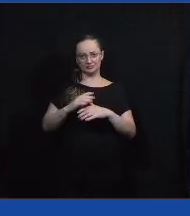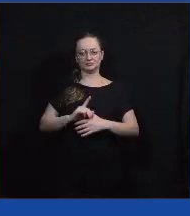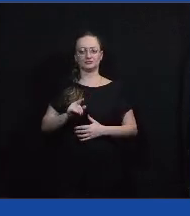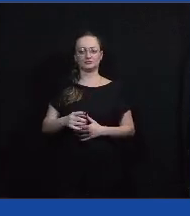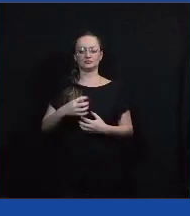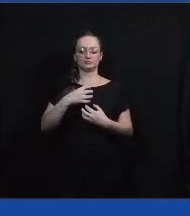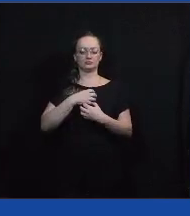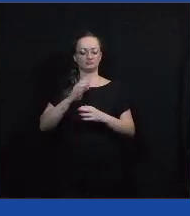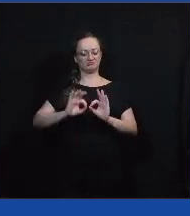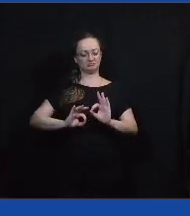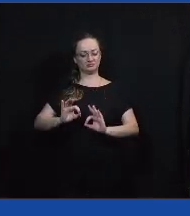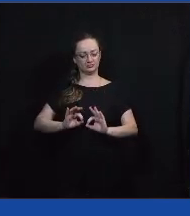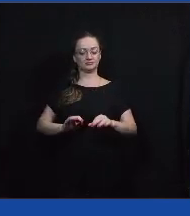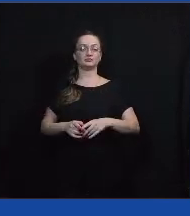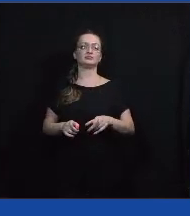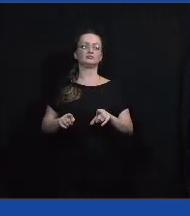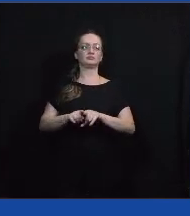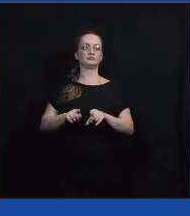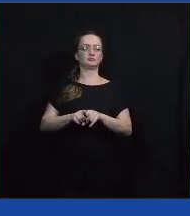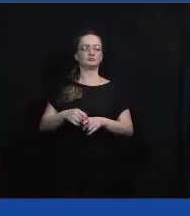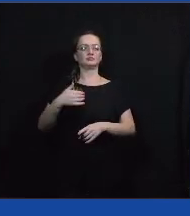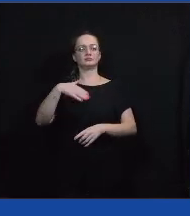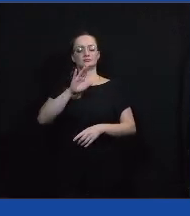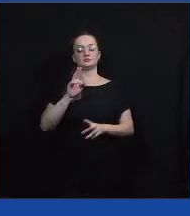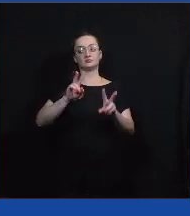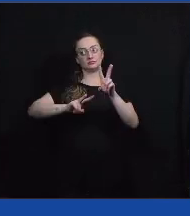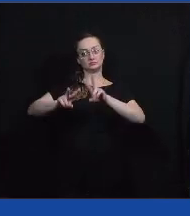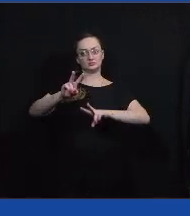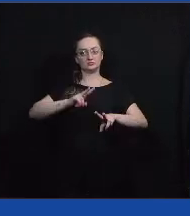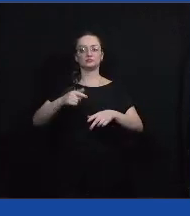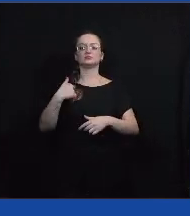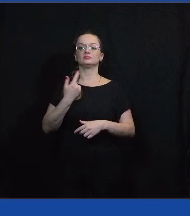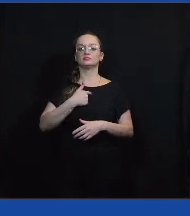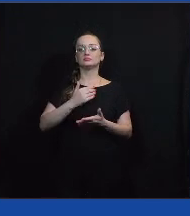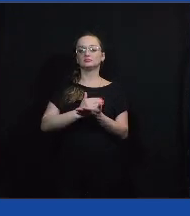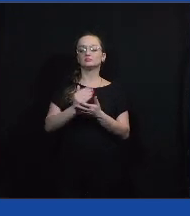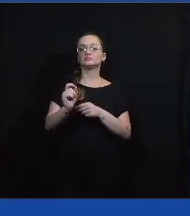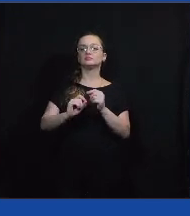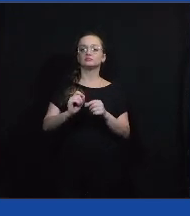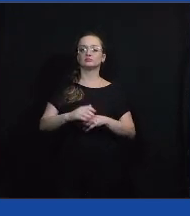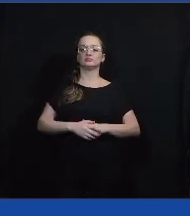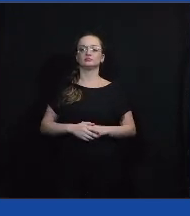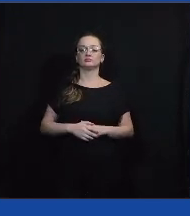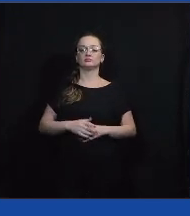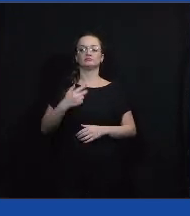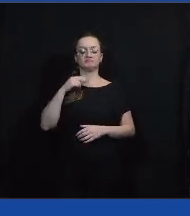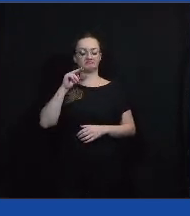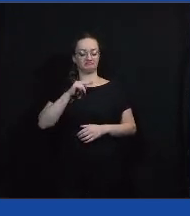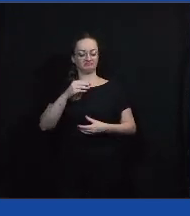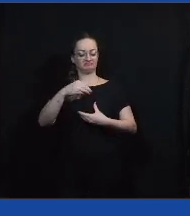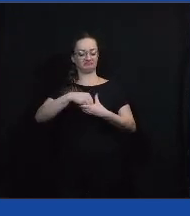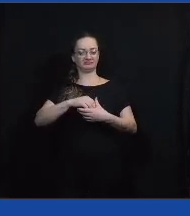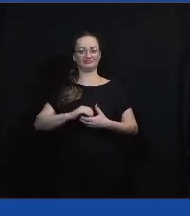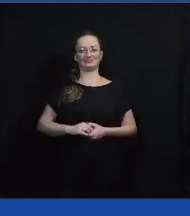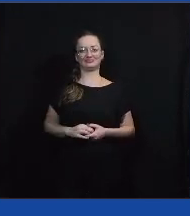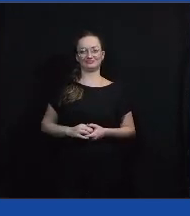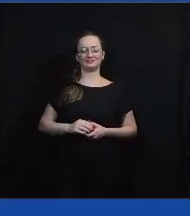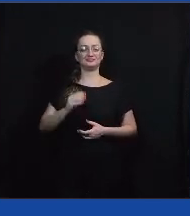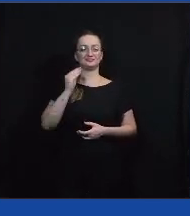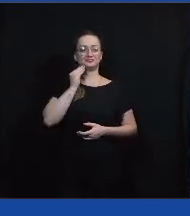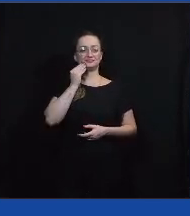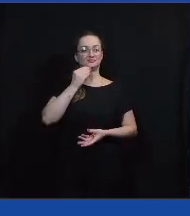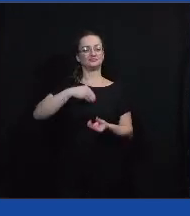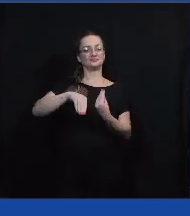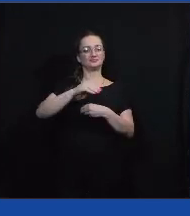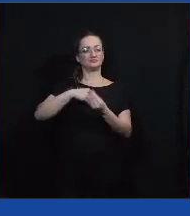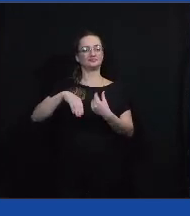um modo organizado que realmente fica muito mais visual e a gente até começa a se ver nisto, tentando se envolver